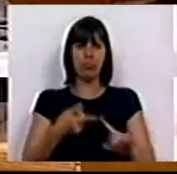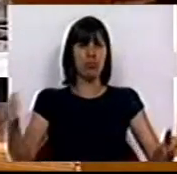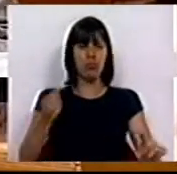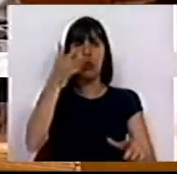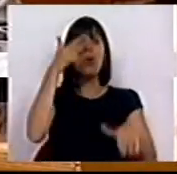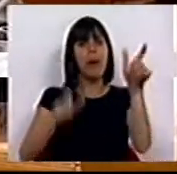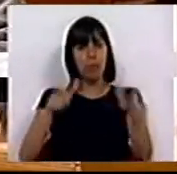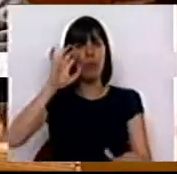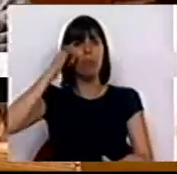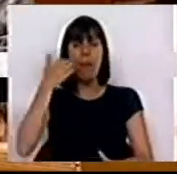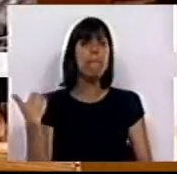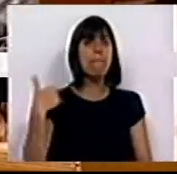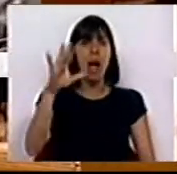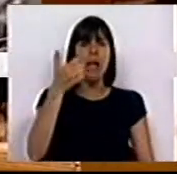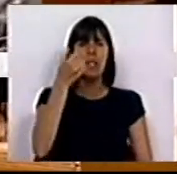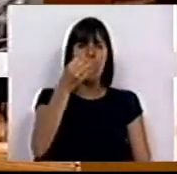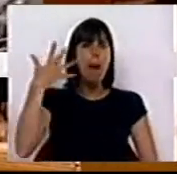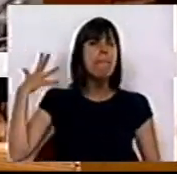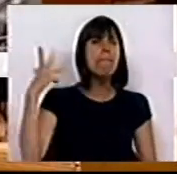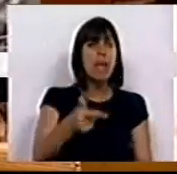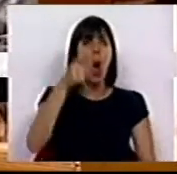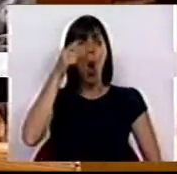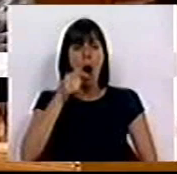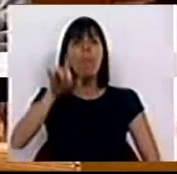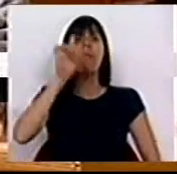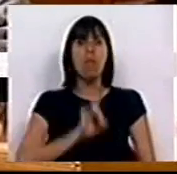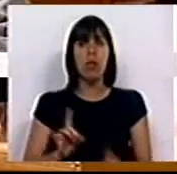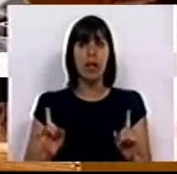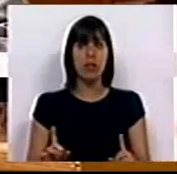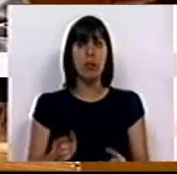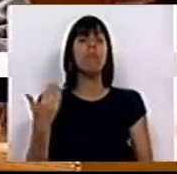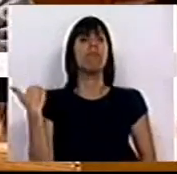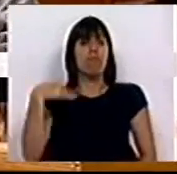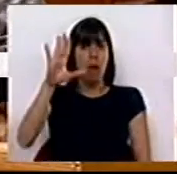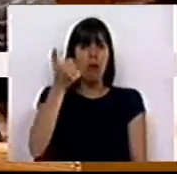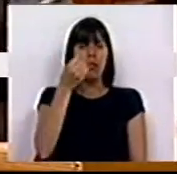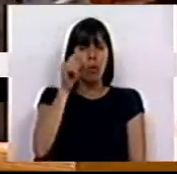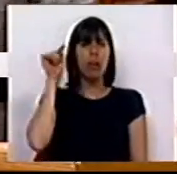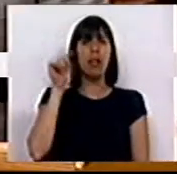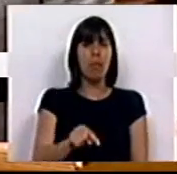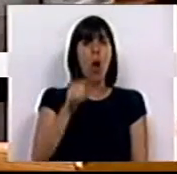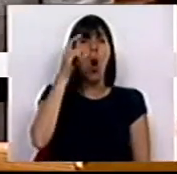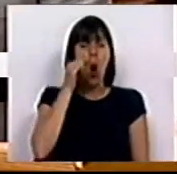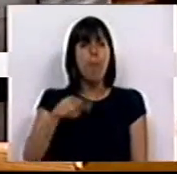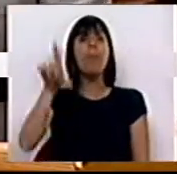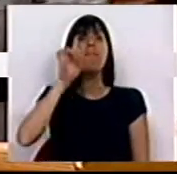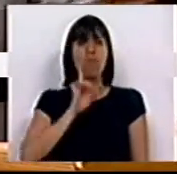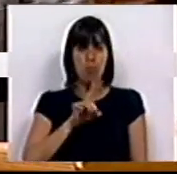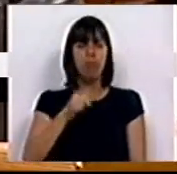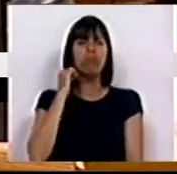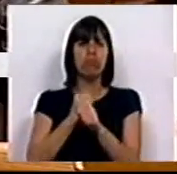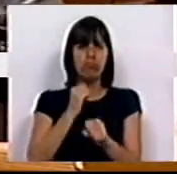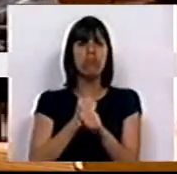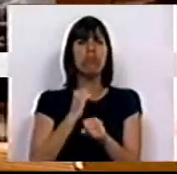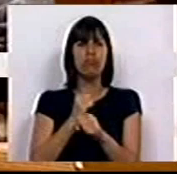sobre as pessoas. Mais de 50 mil homens e mulheres. Mais de 50 mil homens e mulheres que